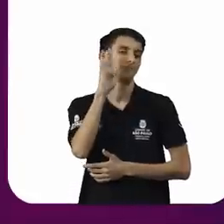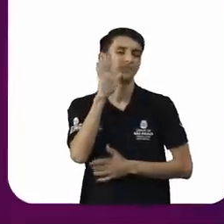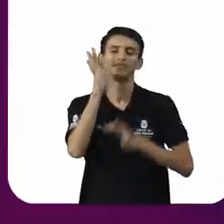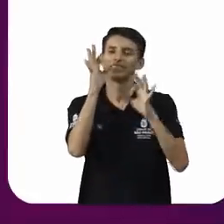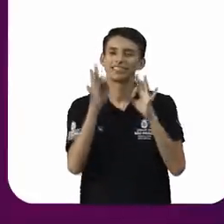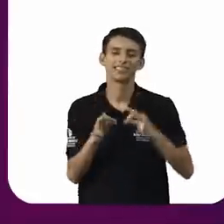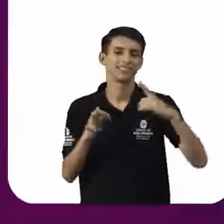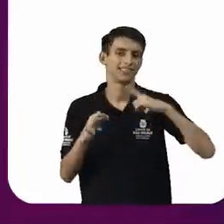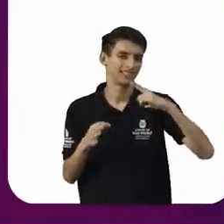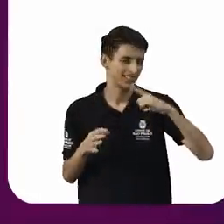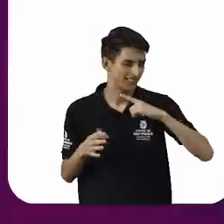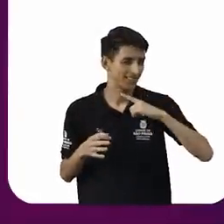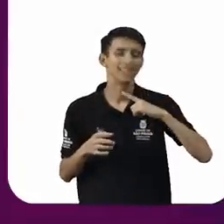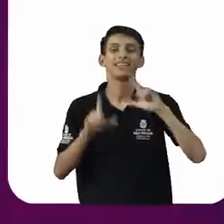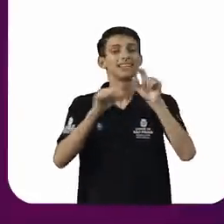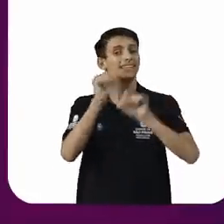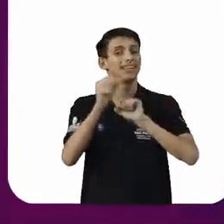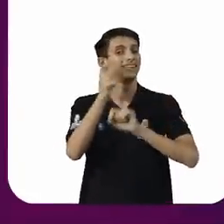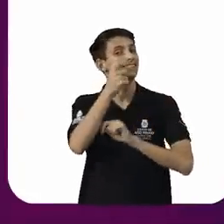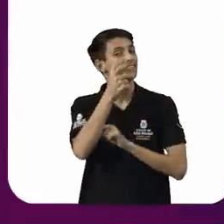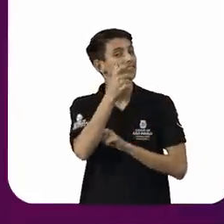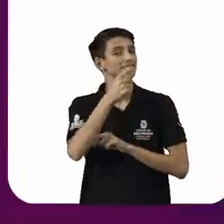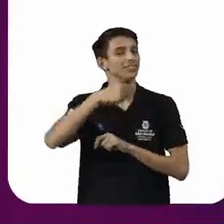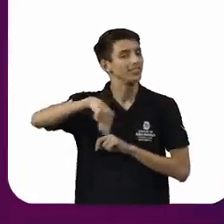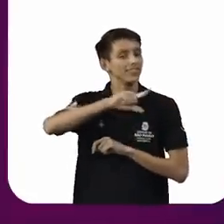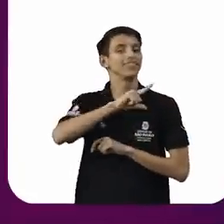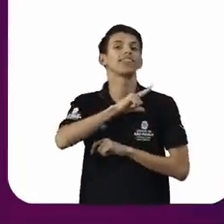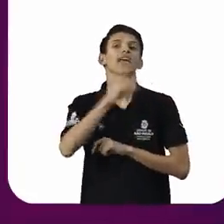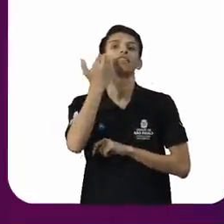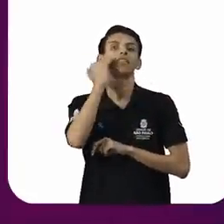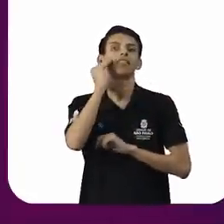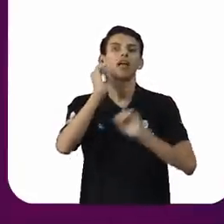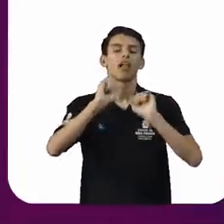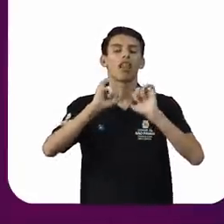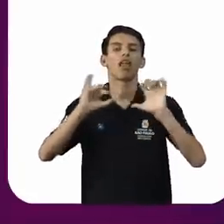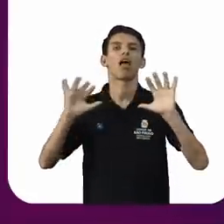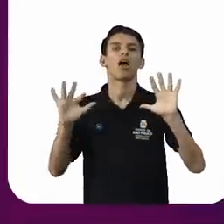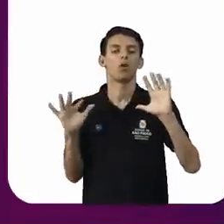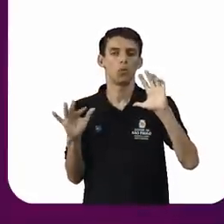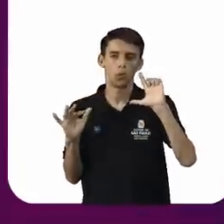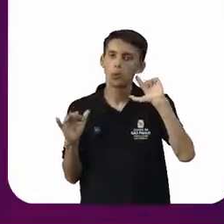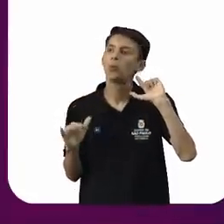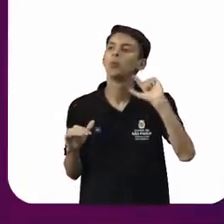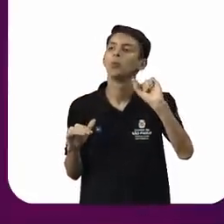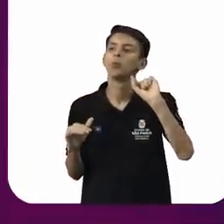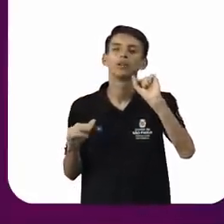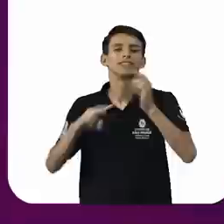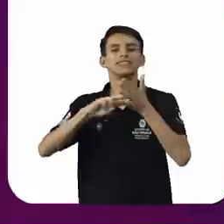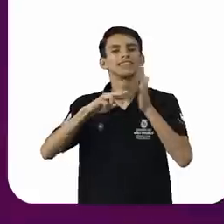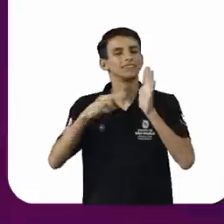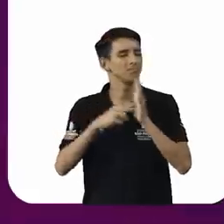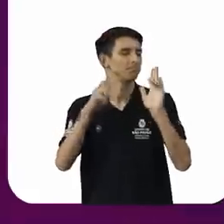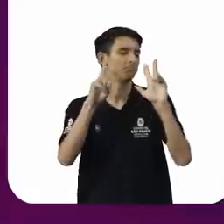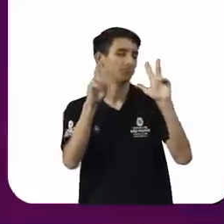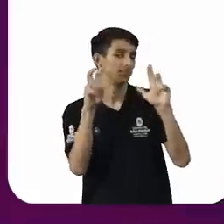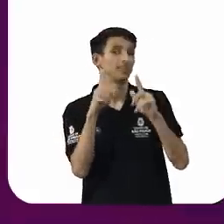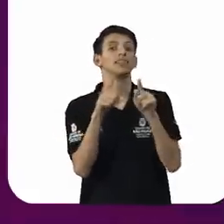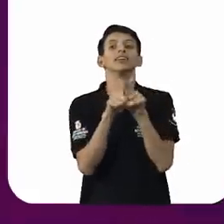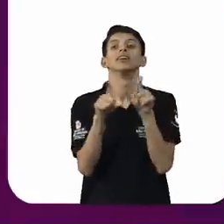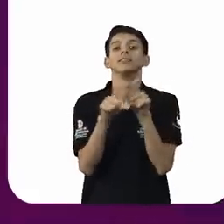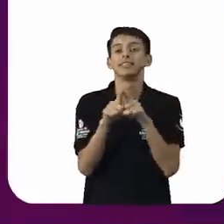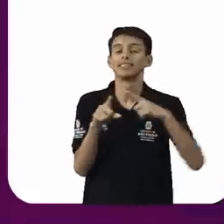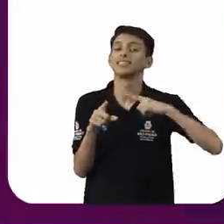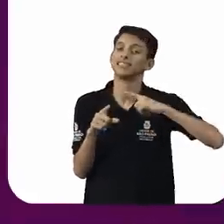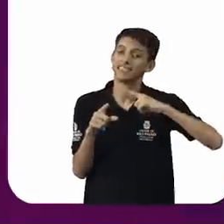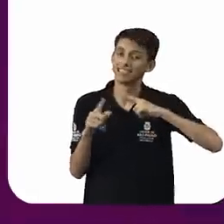assiste agora tem uma compreensão muito mais ampla sobre os temas e tem mais condições de lidar com